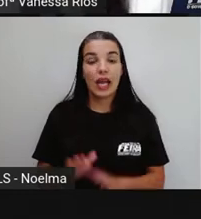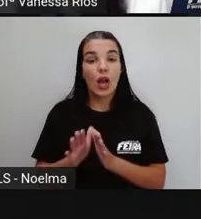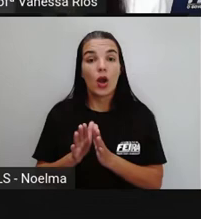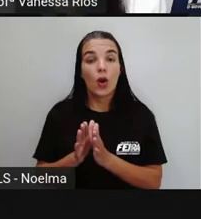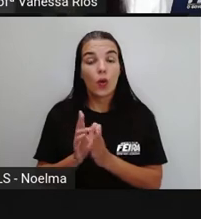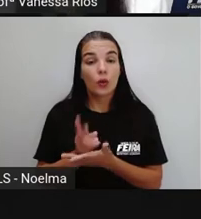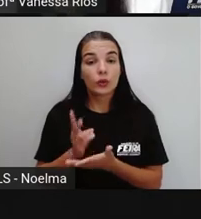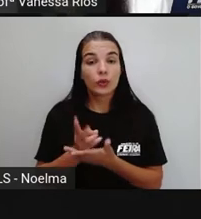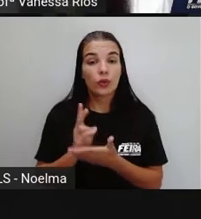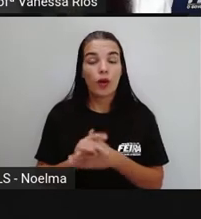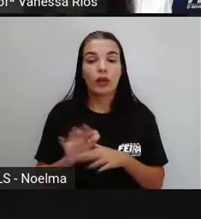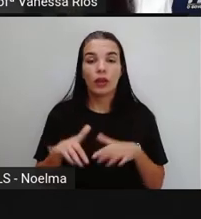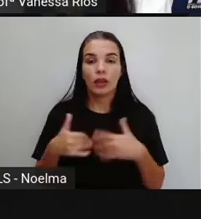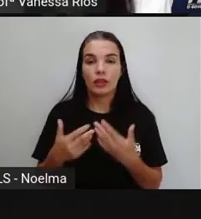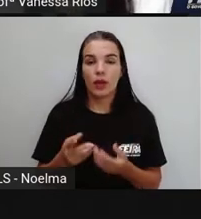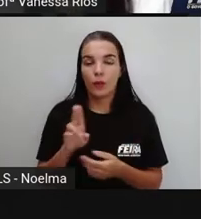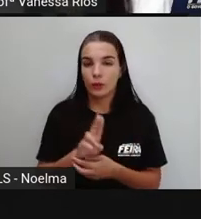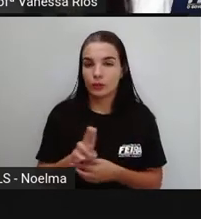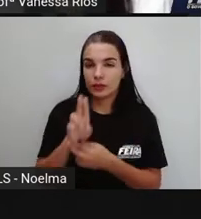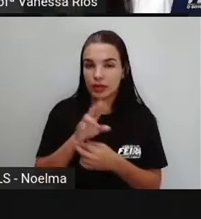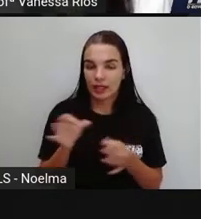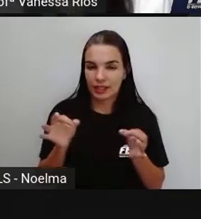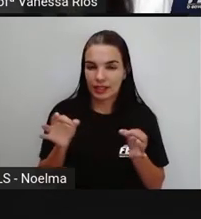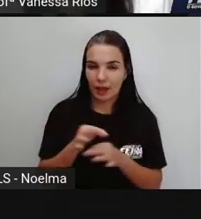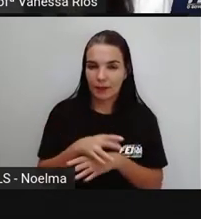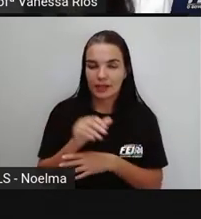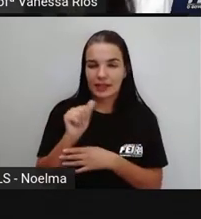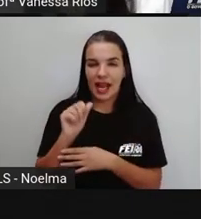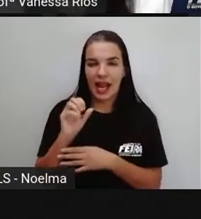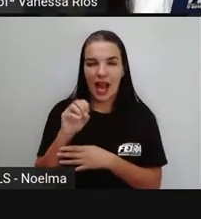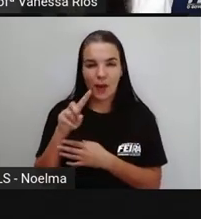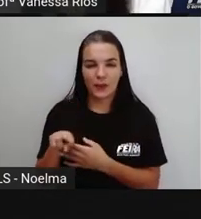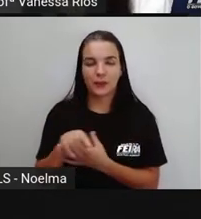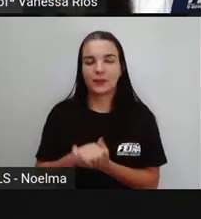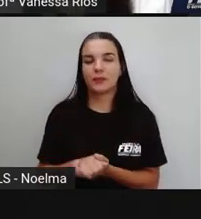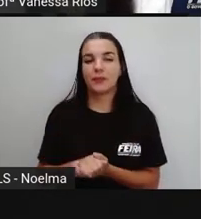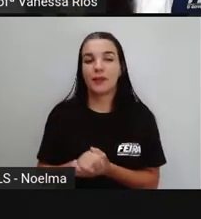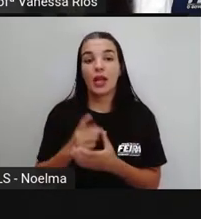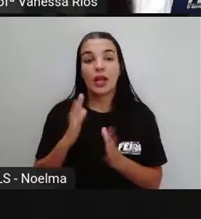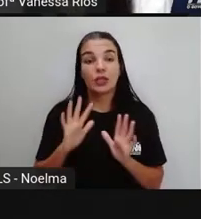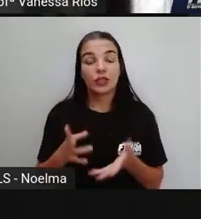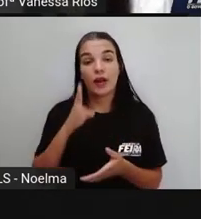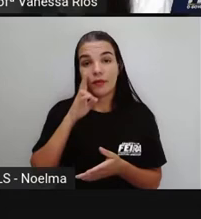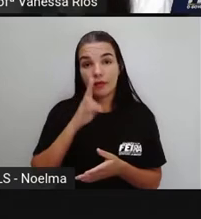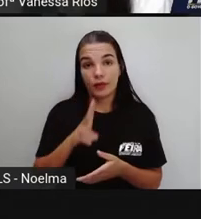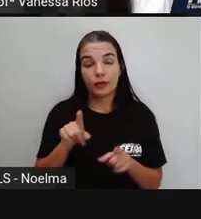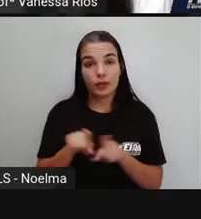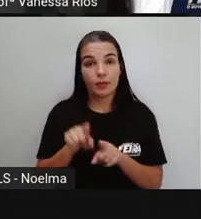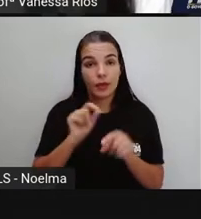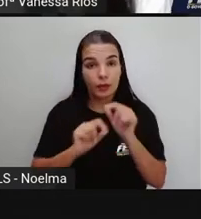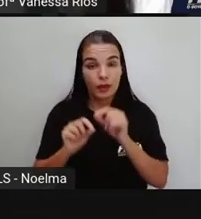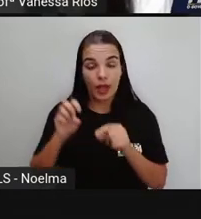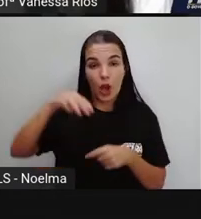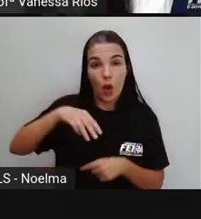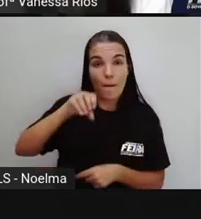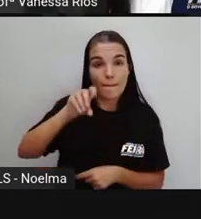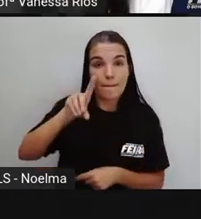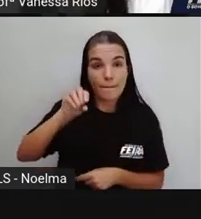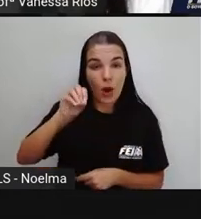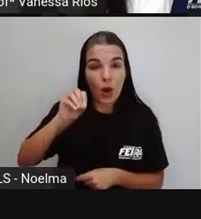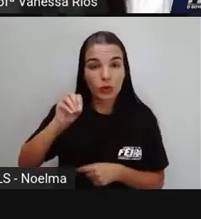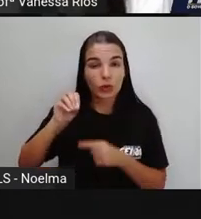Então, continuando aí sobre a utilização da terminação an. A gente observou, né? No modo indicativo,